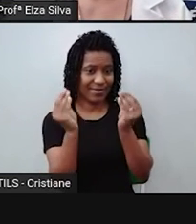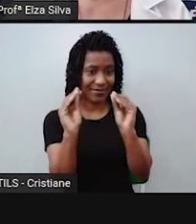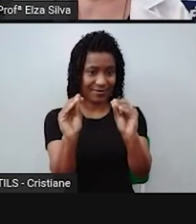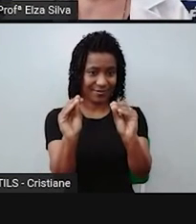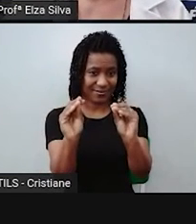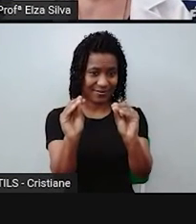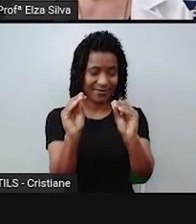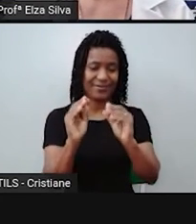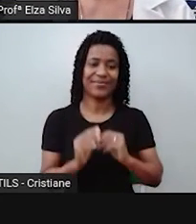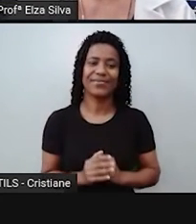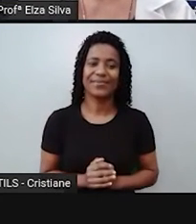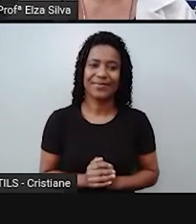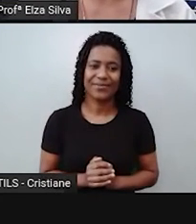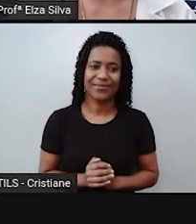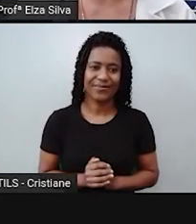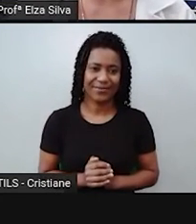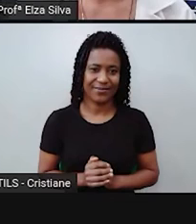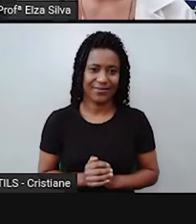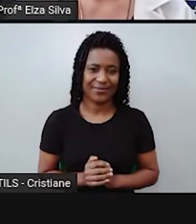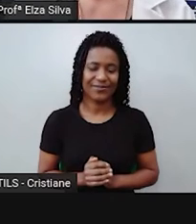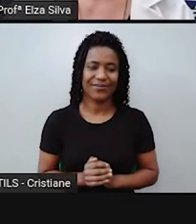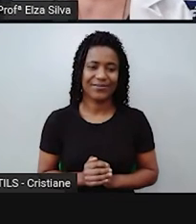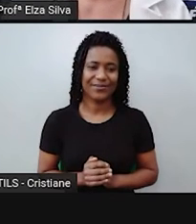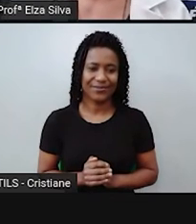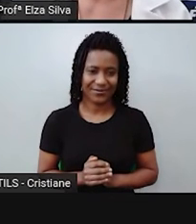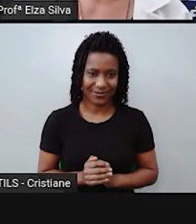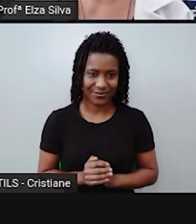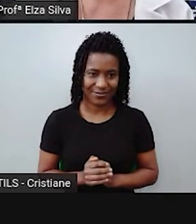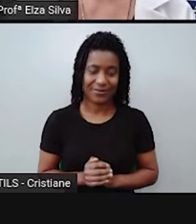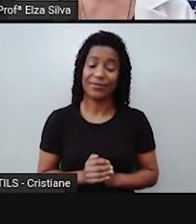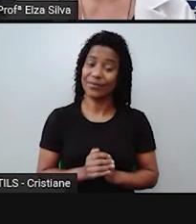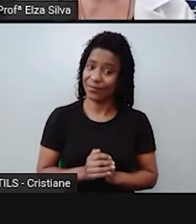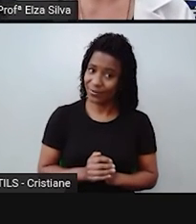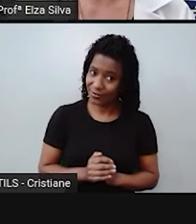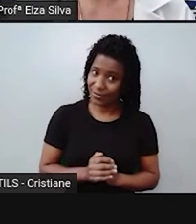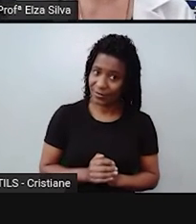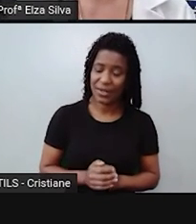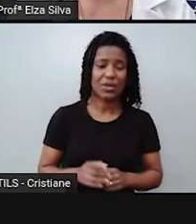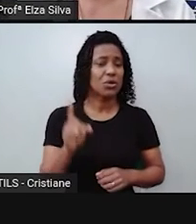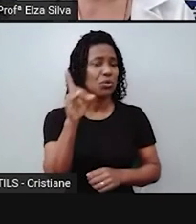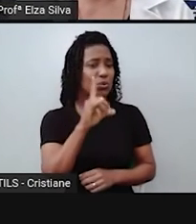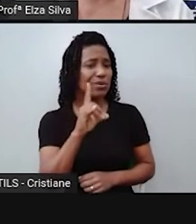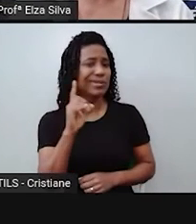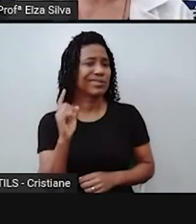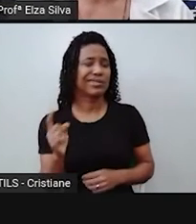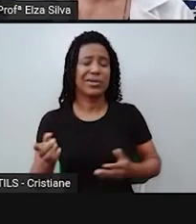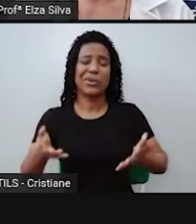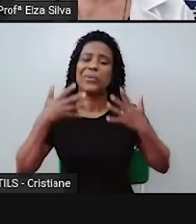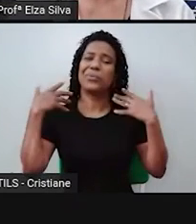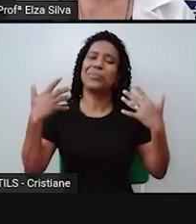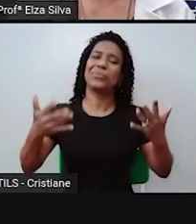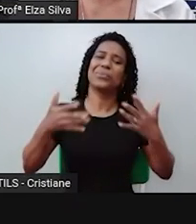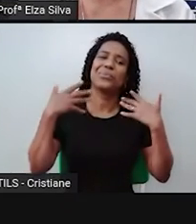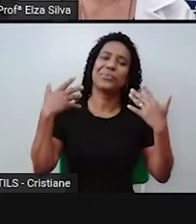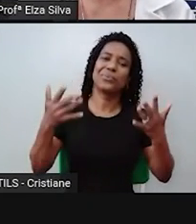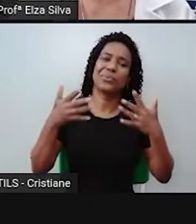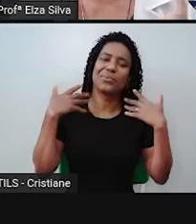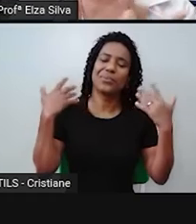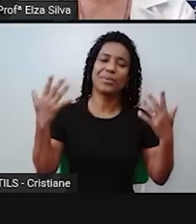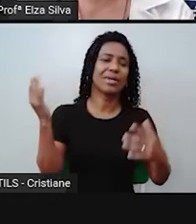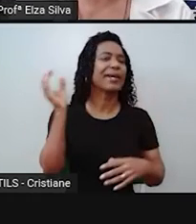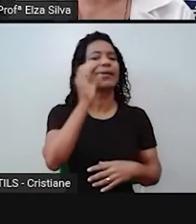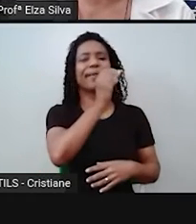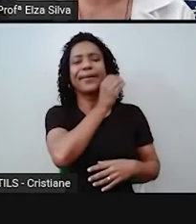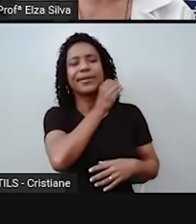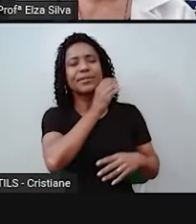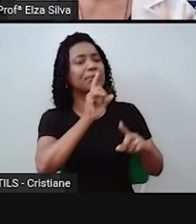because it was summer. Então, os dias eram quentes porque, observe aí colocando